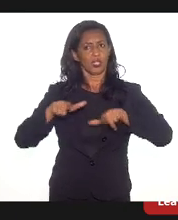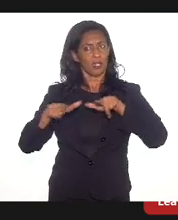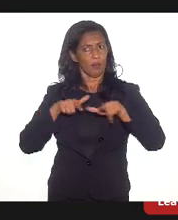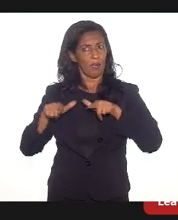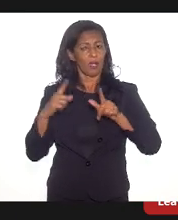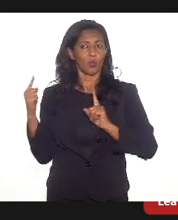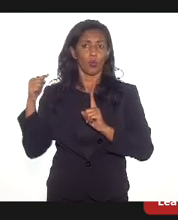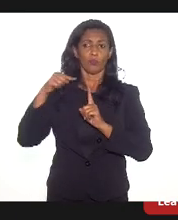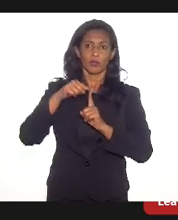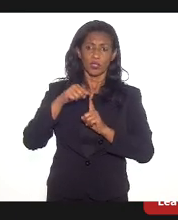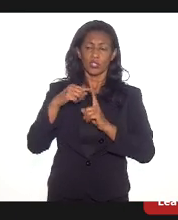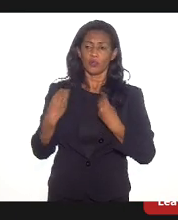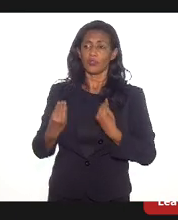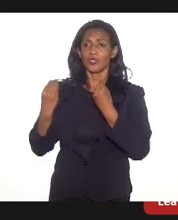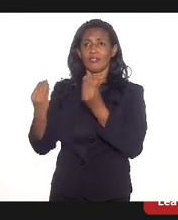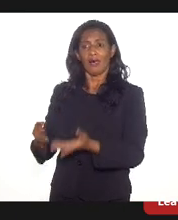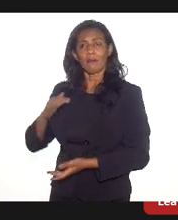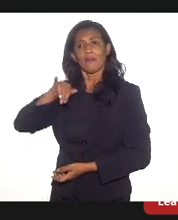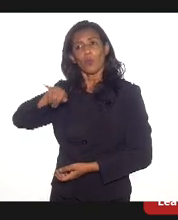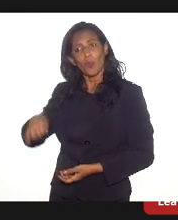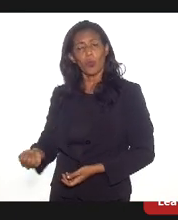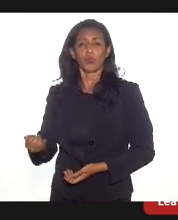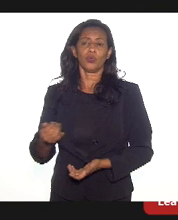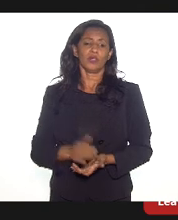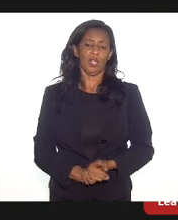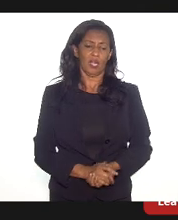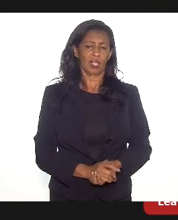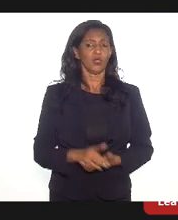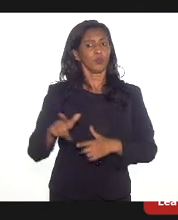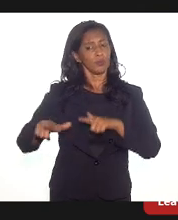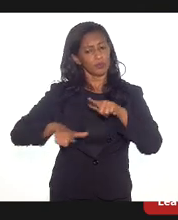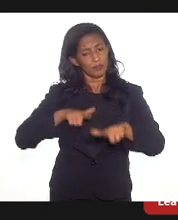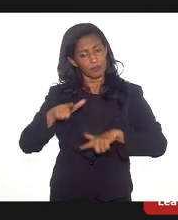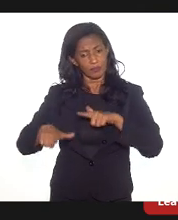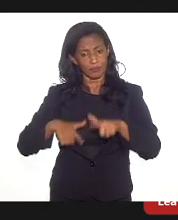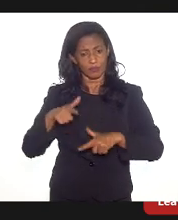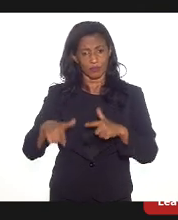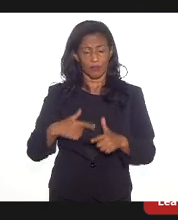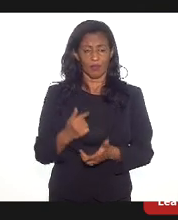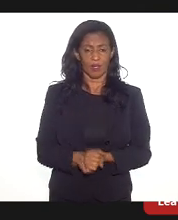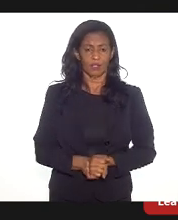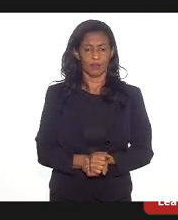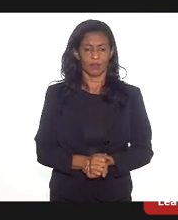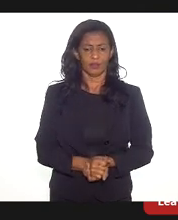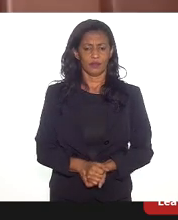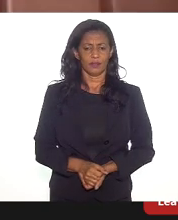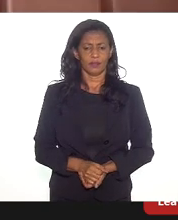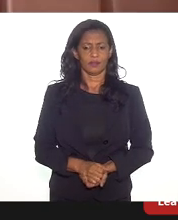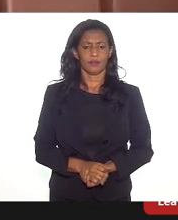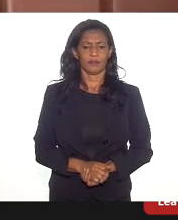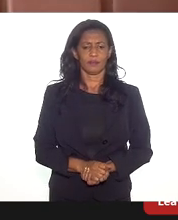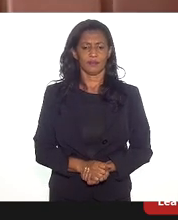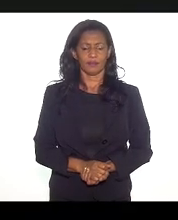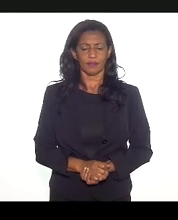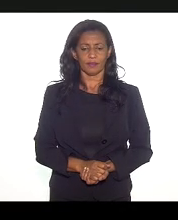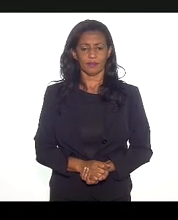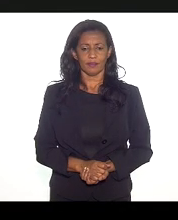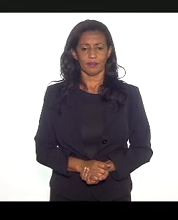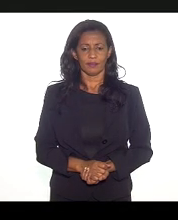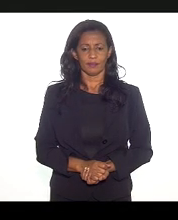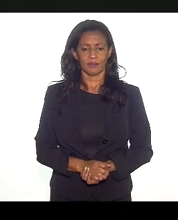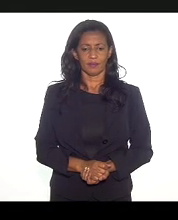objetivo de oferecer mais oportunidades para o trabalhador. só na primeira semana de concluir, secretário. Sim,